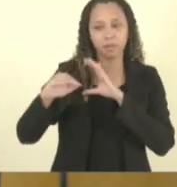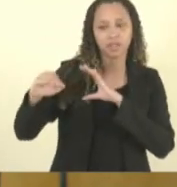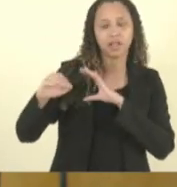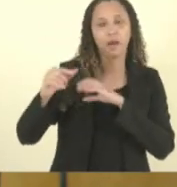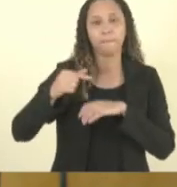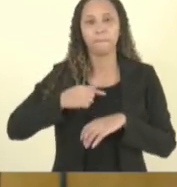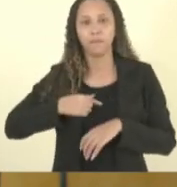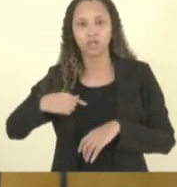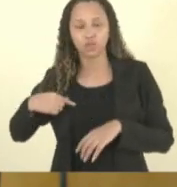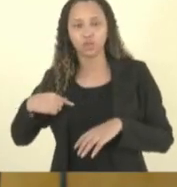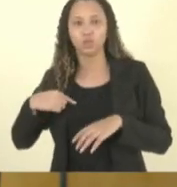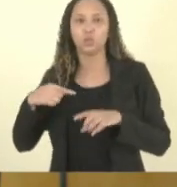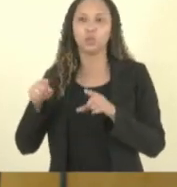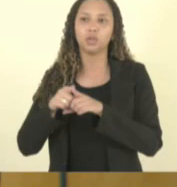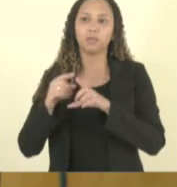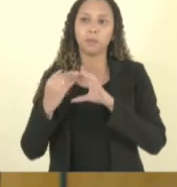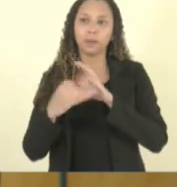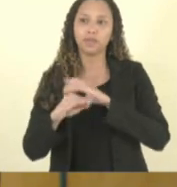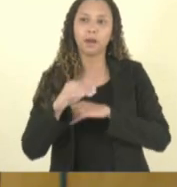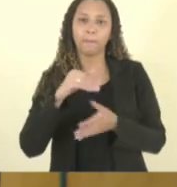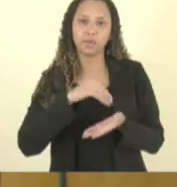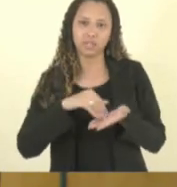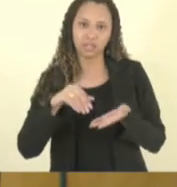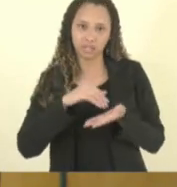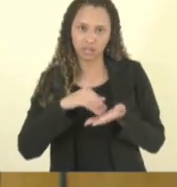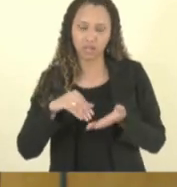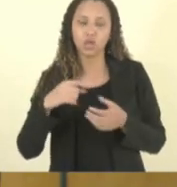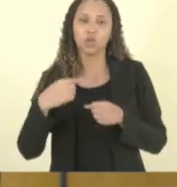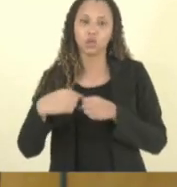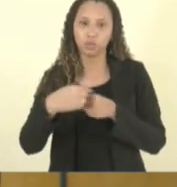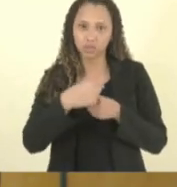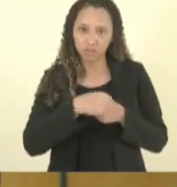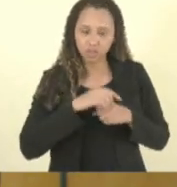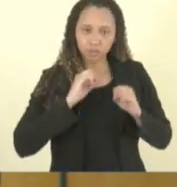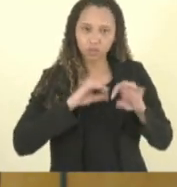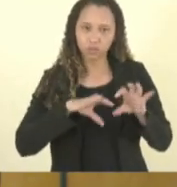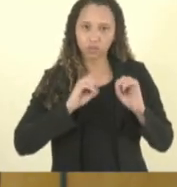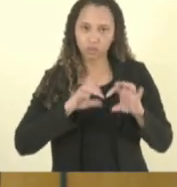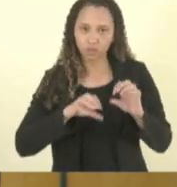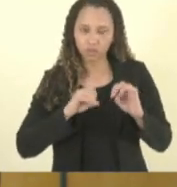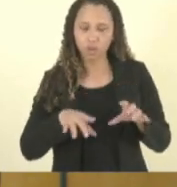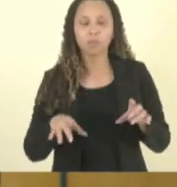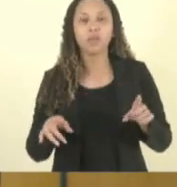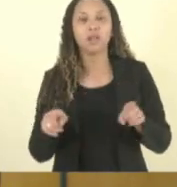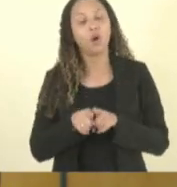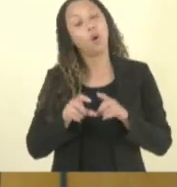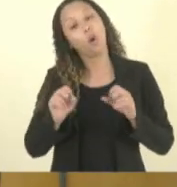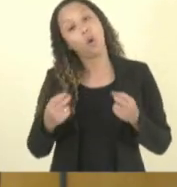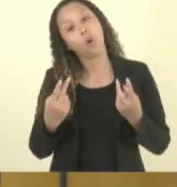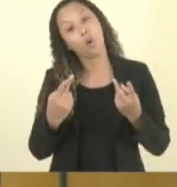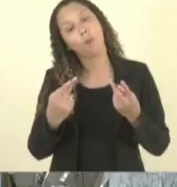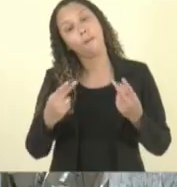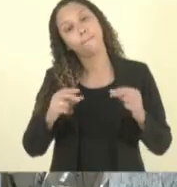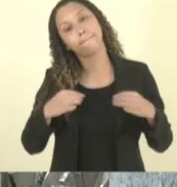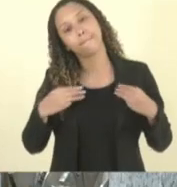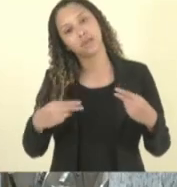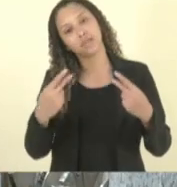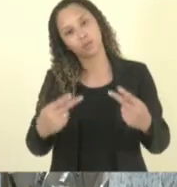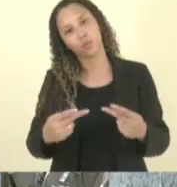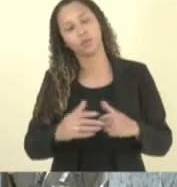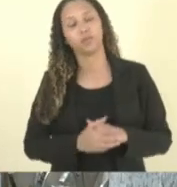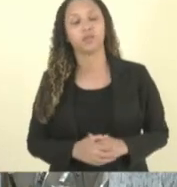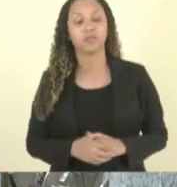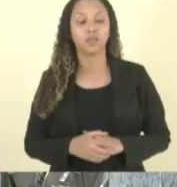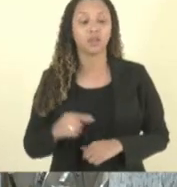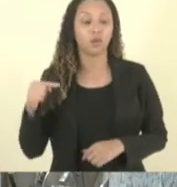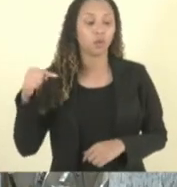SEDU ou pras secretarias municipais de educação ou pro ministério público então tá aqui também